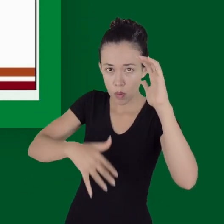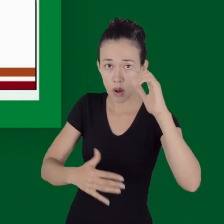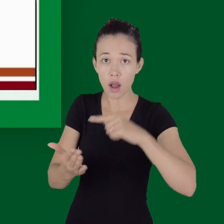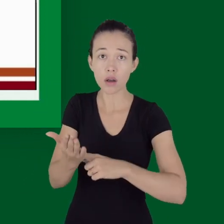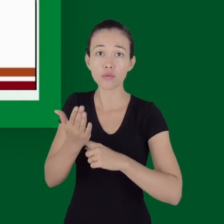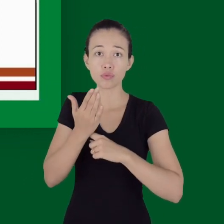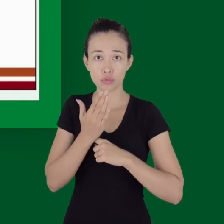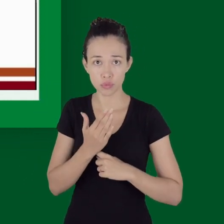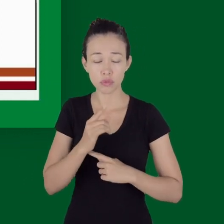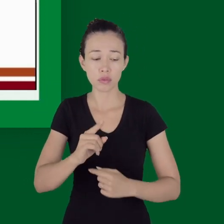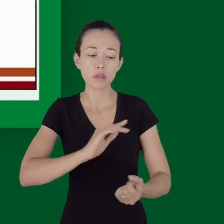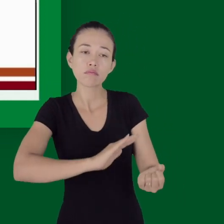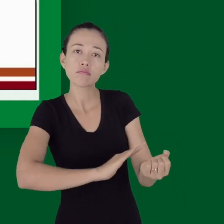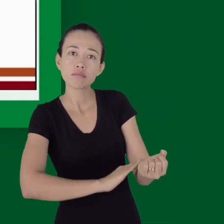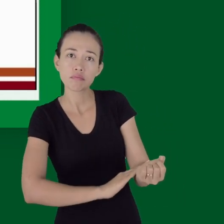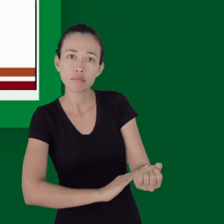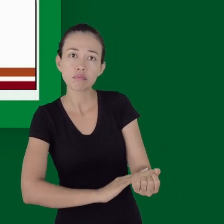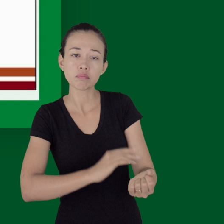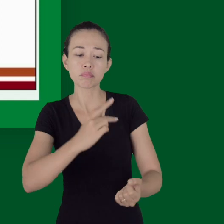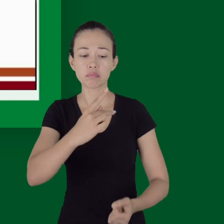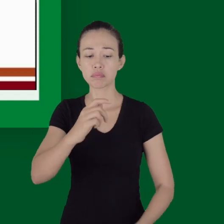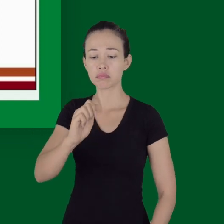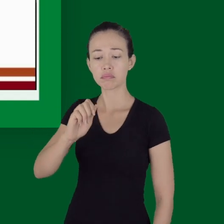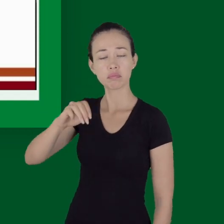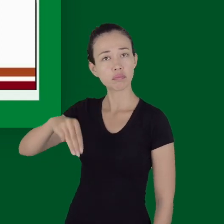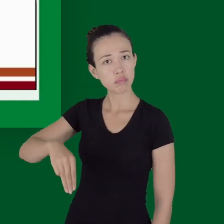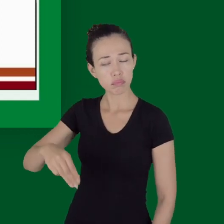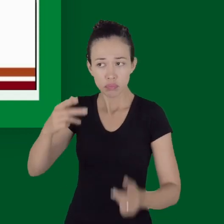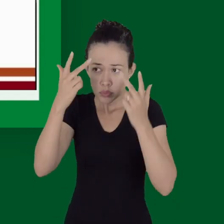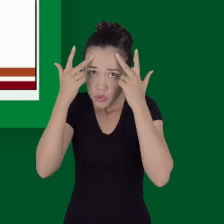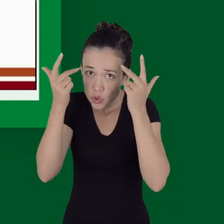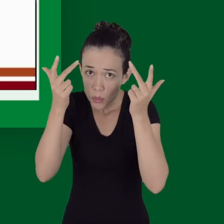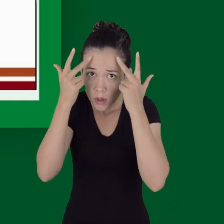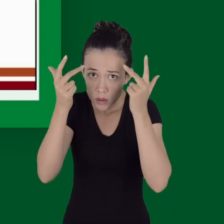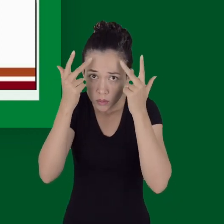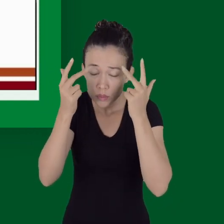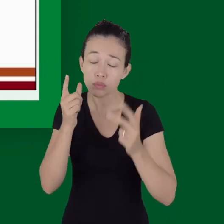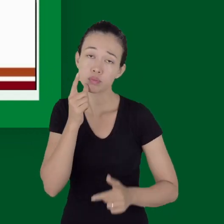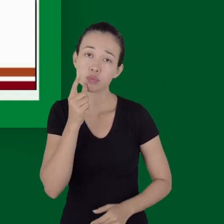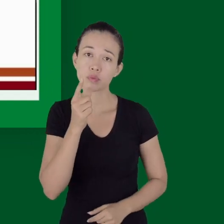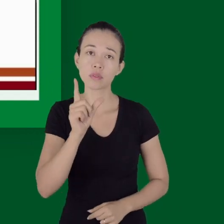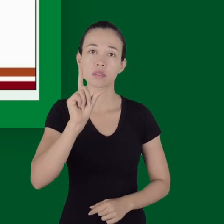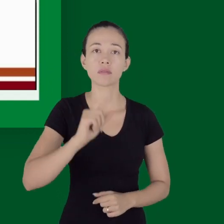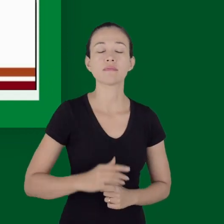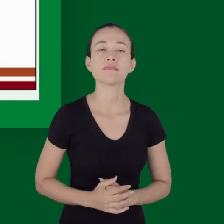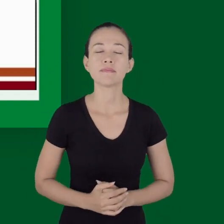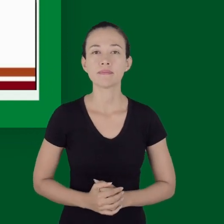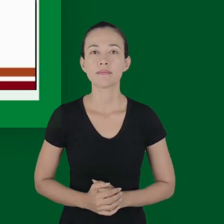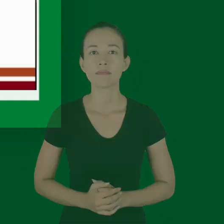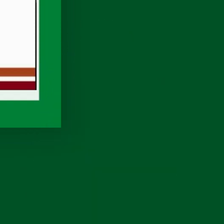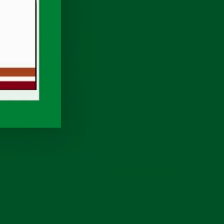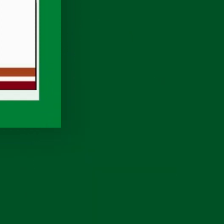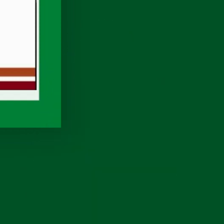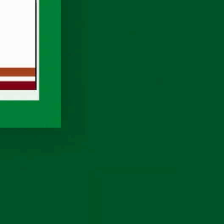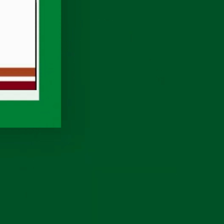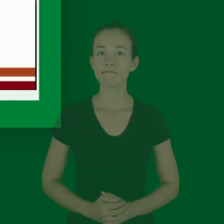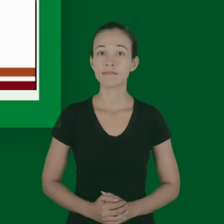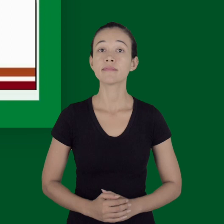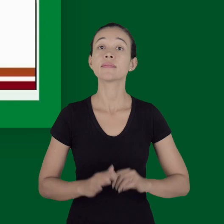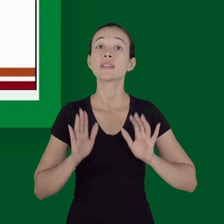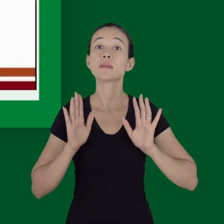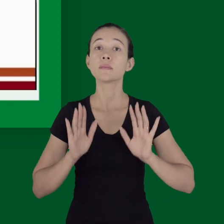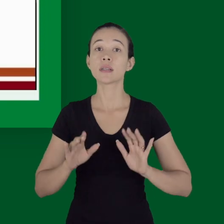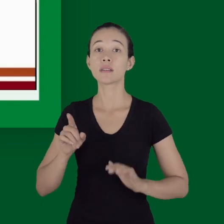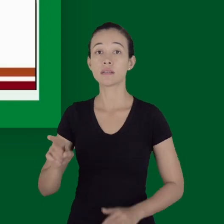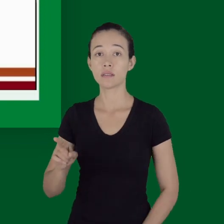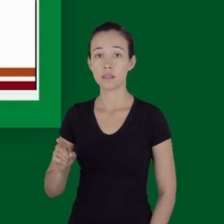É possível que a gente encontre estacardia, aumento da frequência respiratória, o estreitamento da pressão de pulso, mas